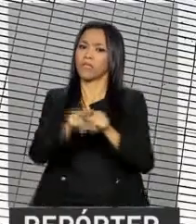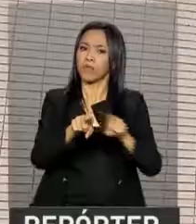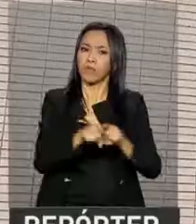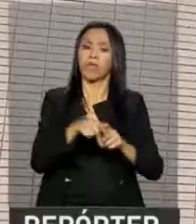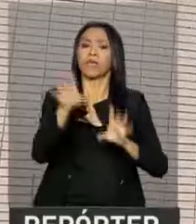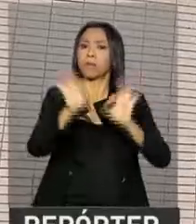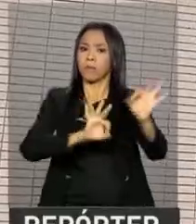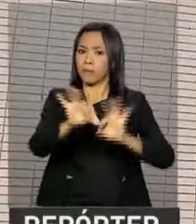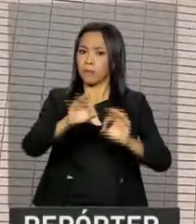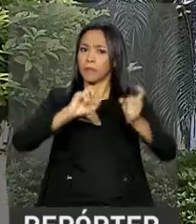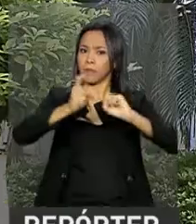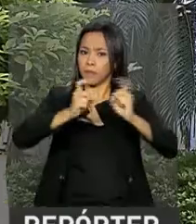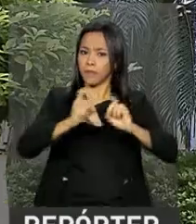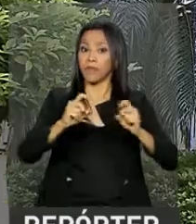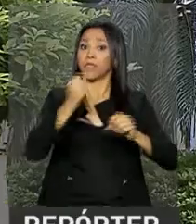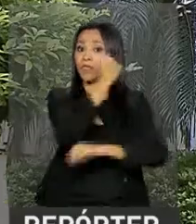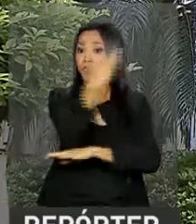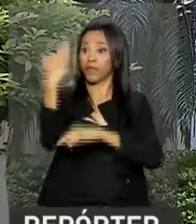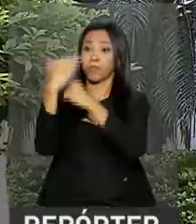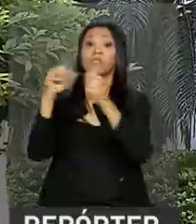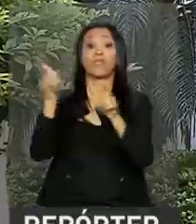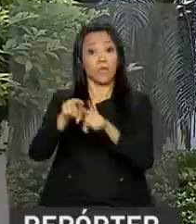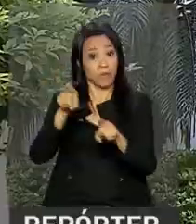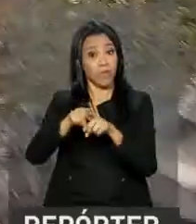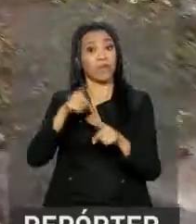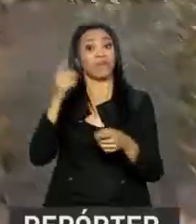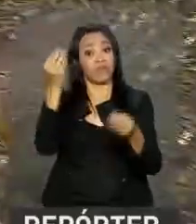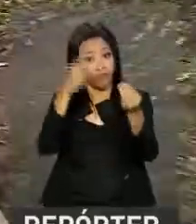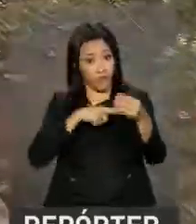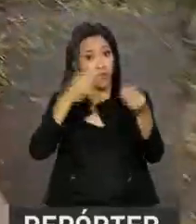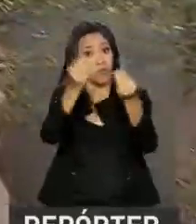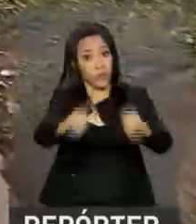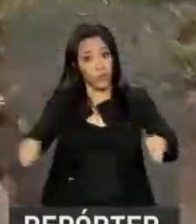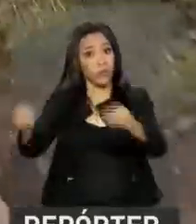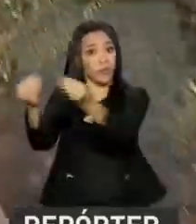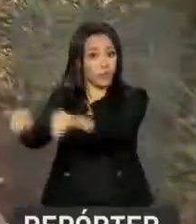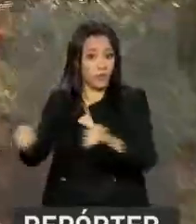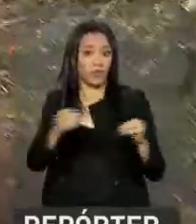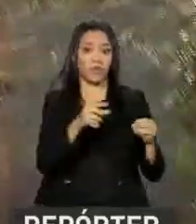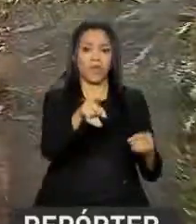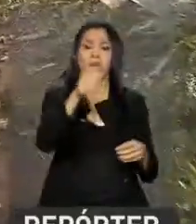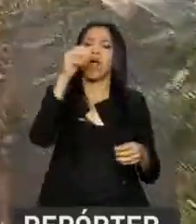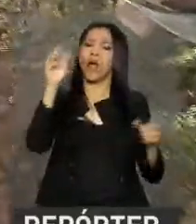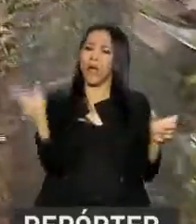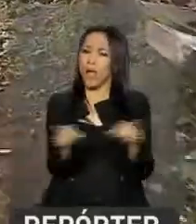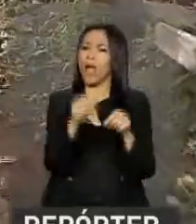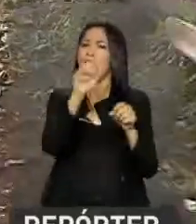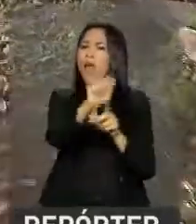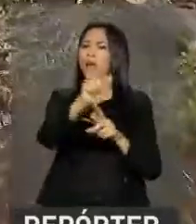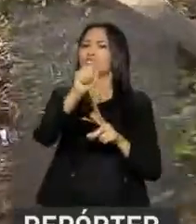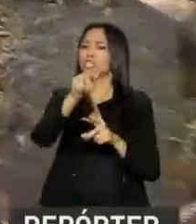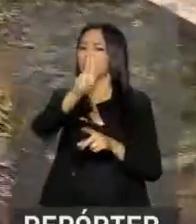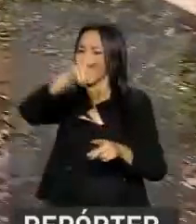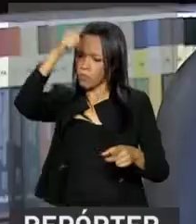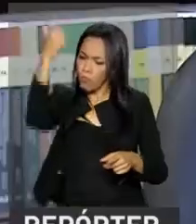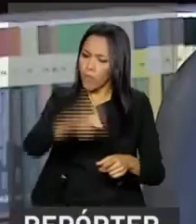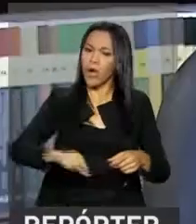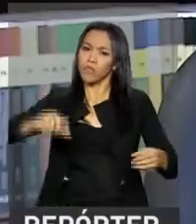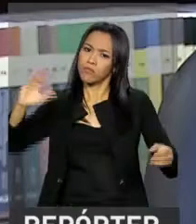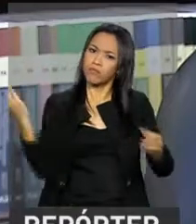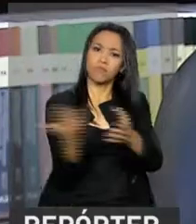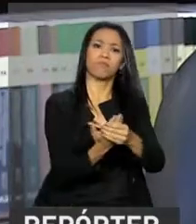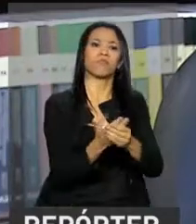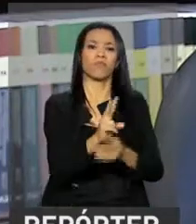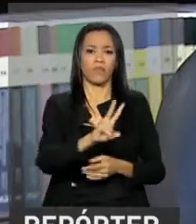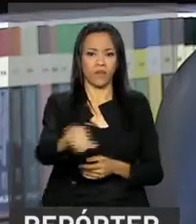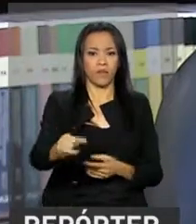Planejamento e Meio Ambiente, também foram danificados. A AGU vai entrar com mais ações para reaver os prejuízos. Aqueles